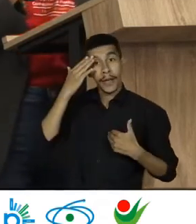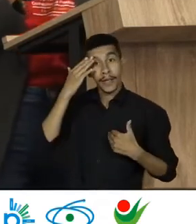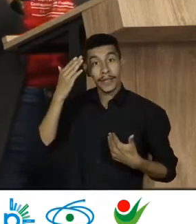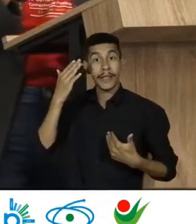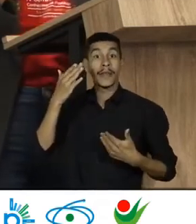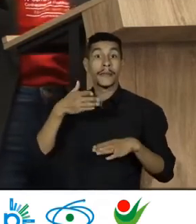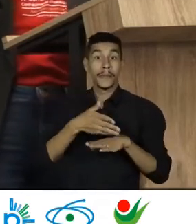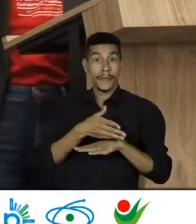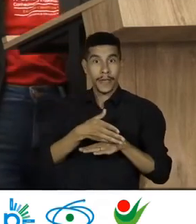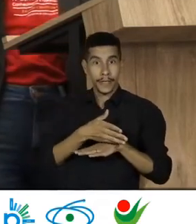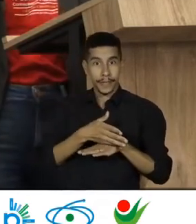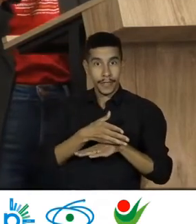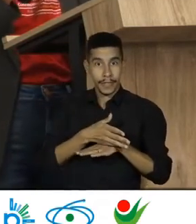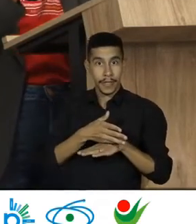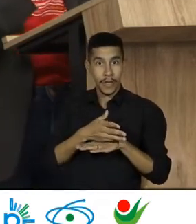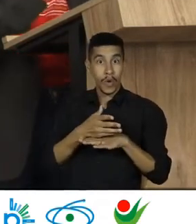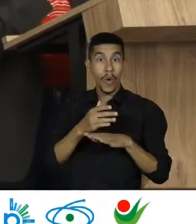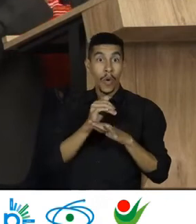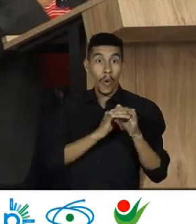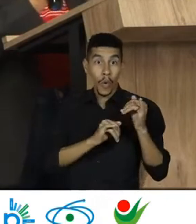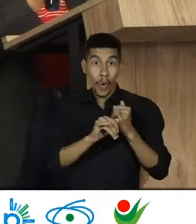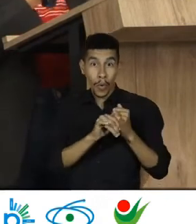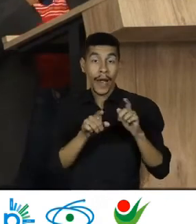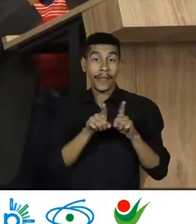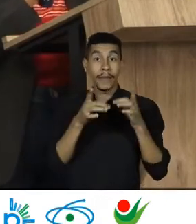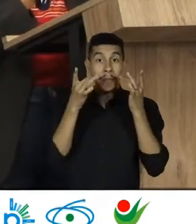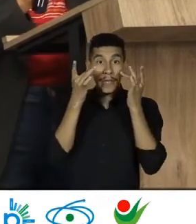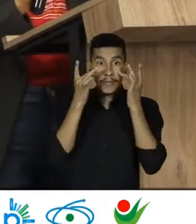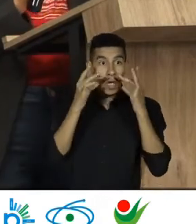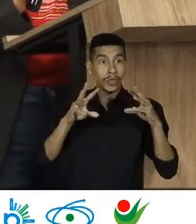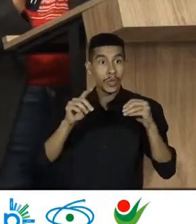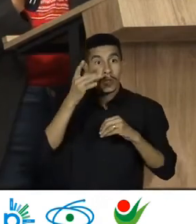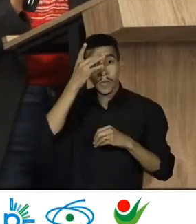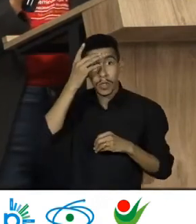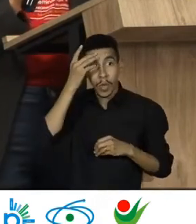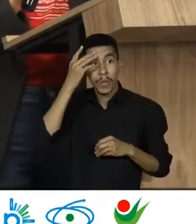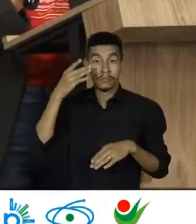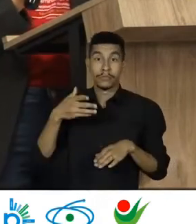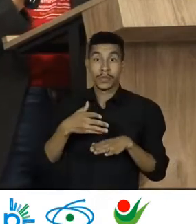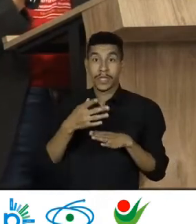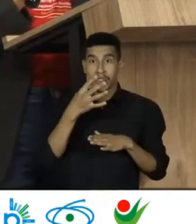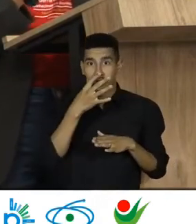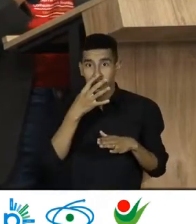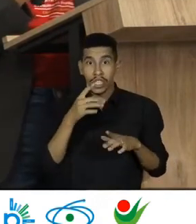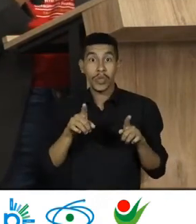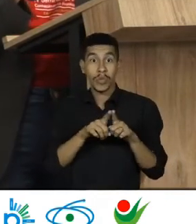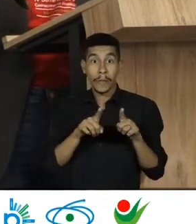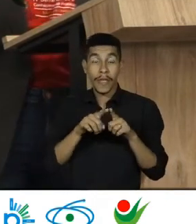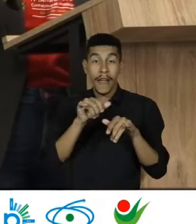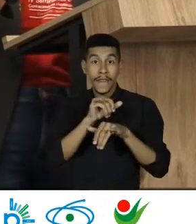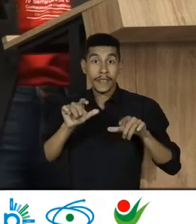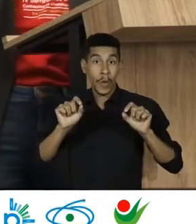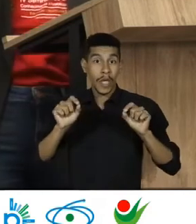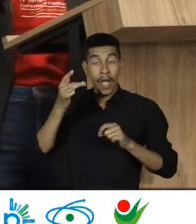participação Online E presencial De todos e todas Que estão aqui Comunicar Que amanhã